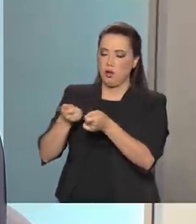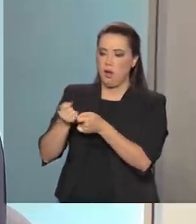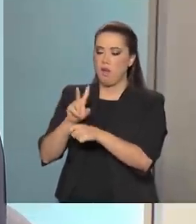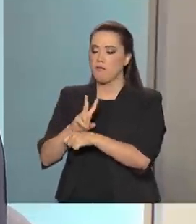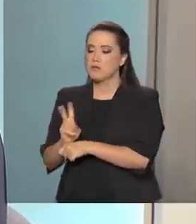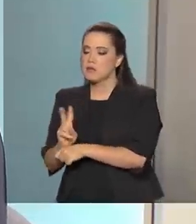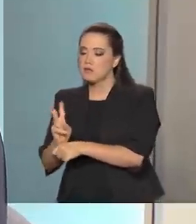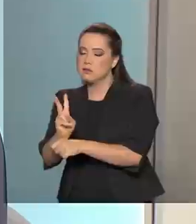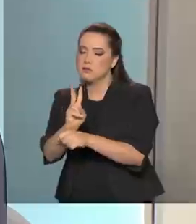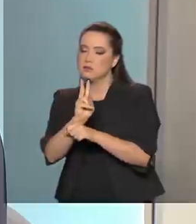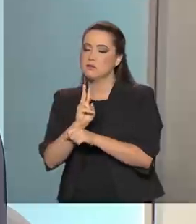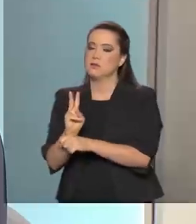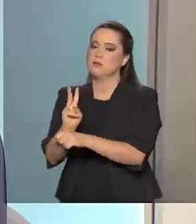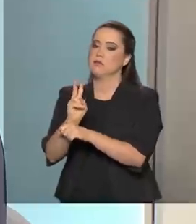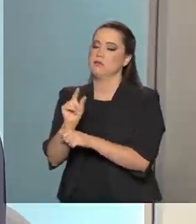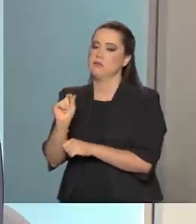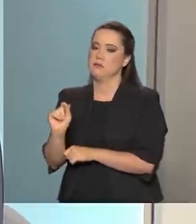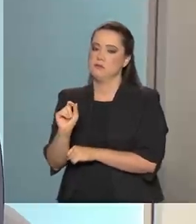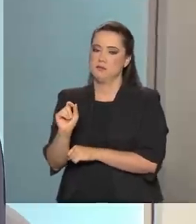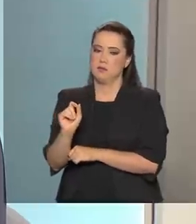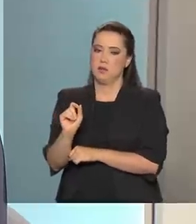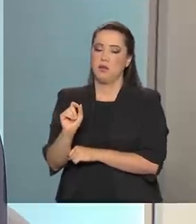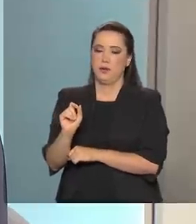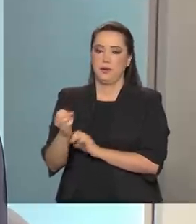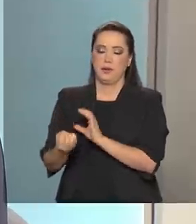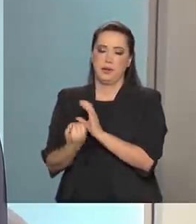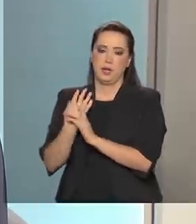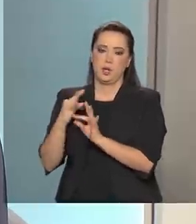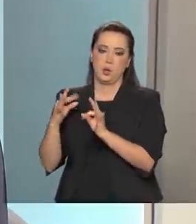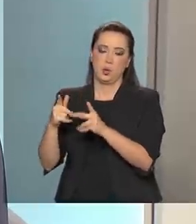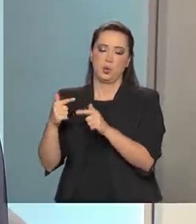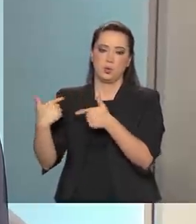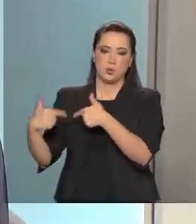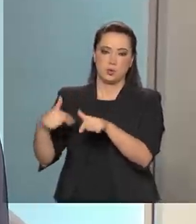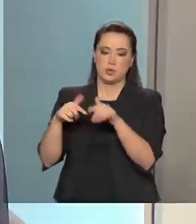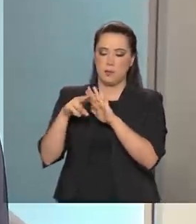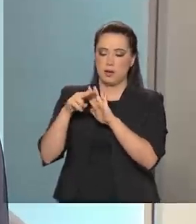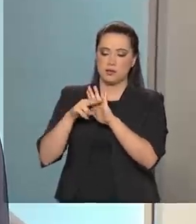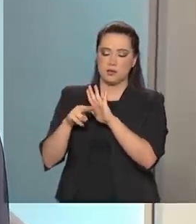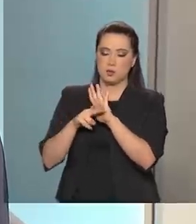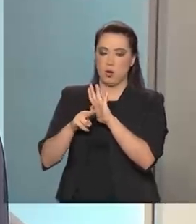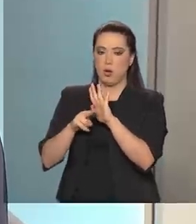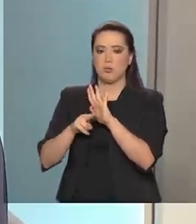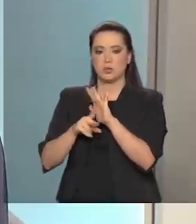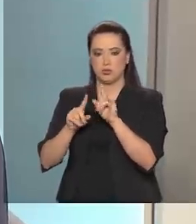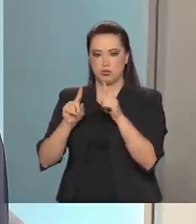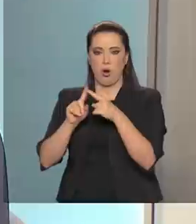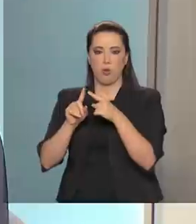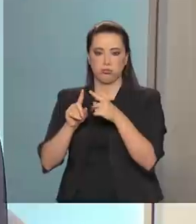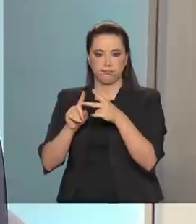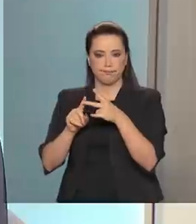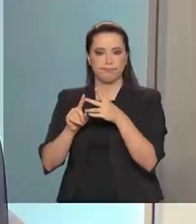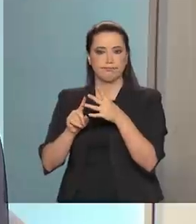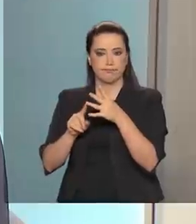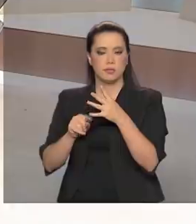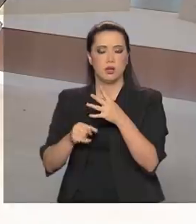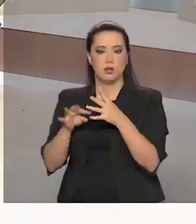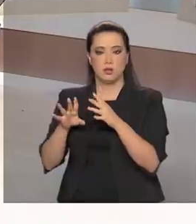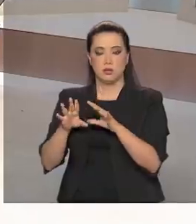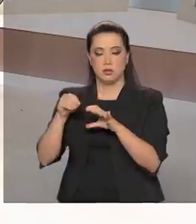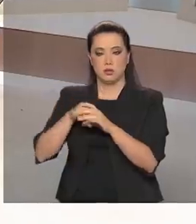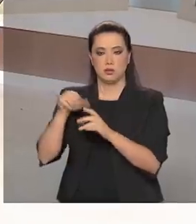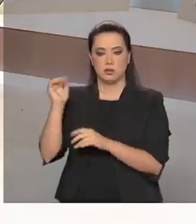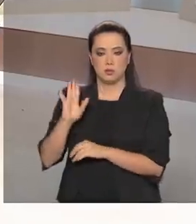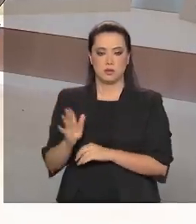fiscalizar, implementar todas as medidas tão necessárias em termos de Brasil. Ela